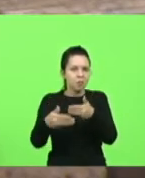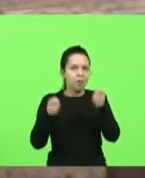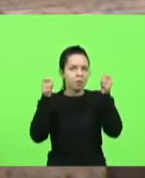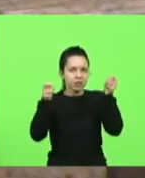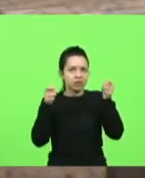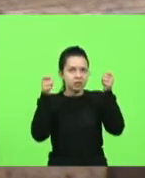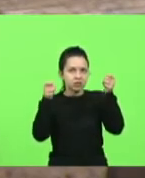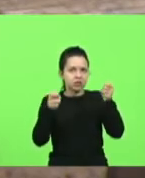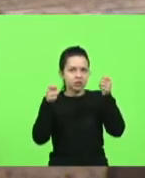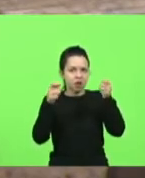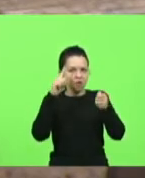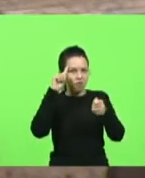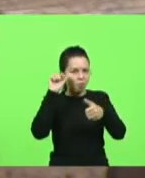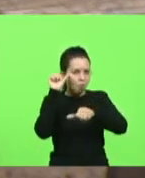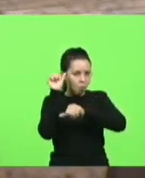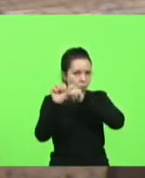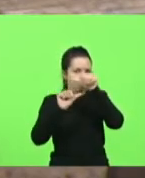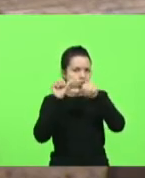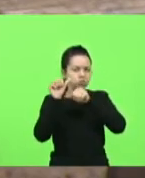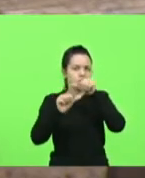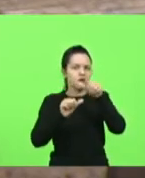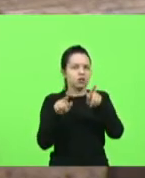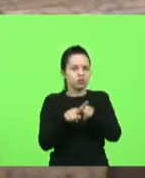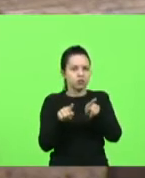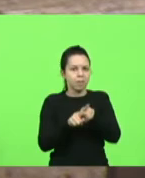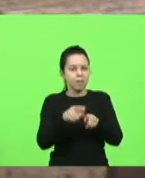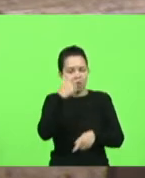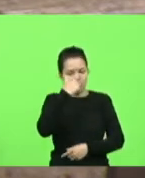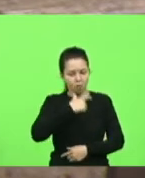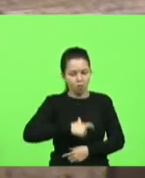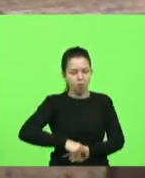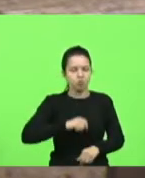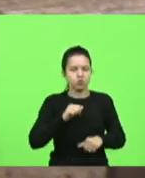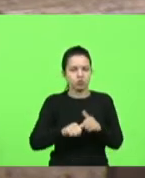a cabeça e o aspecto físico dos seus filhos